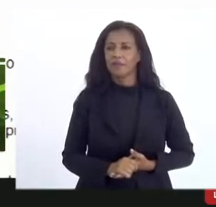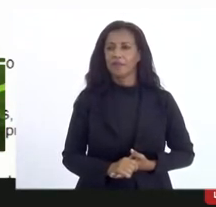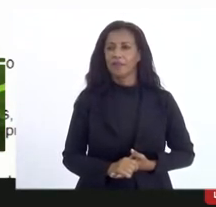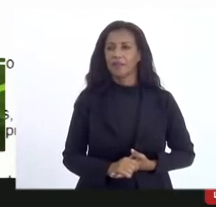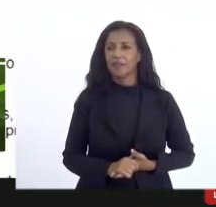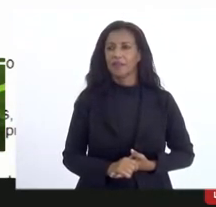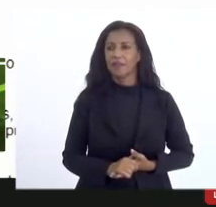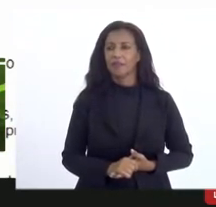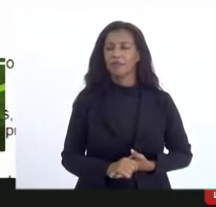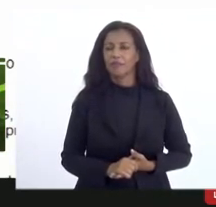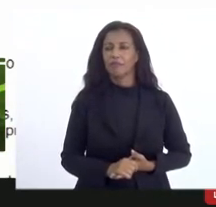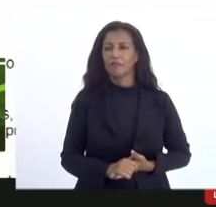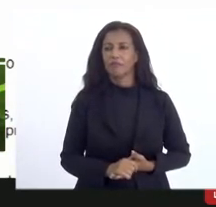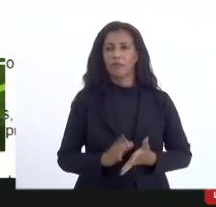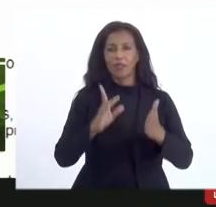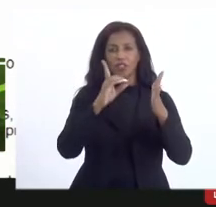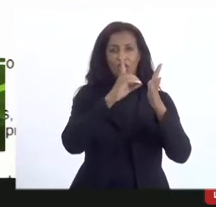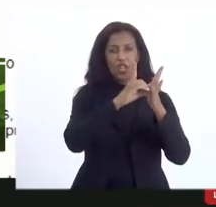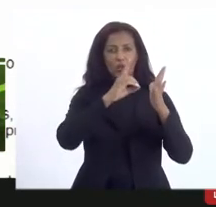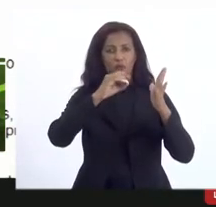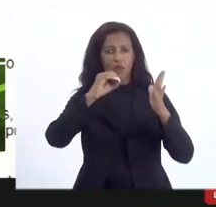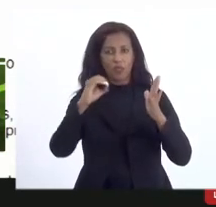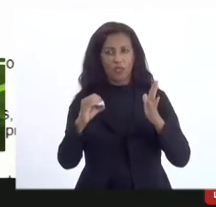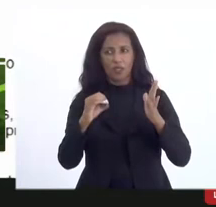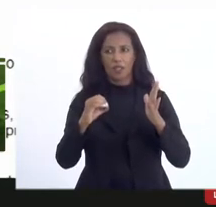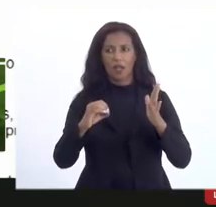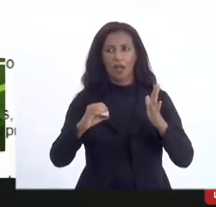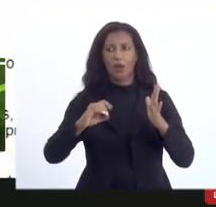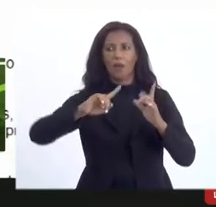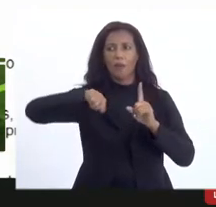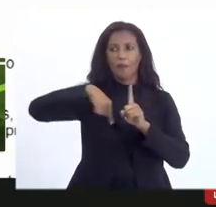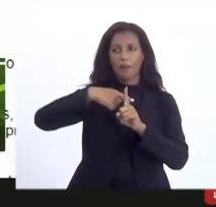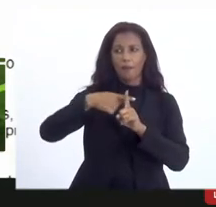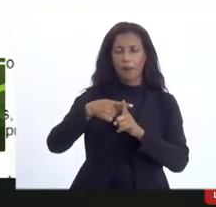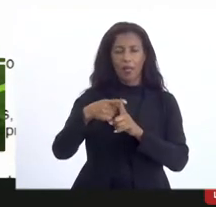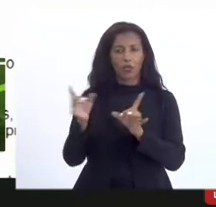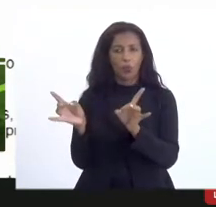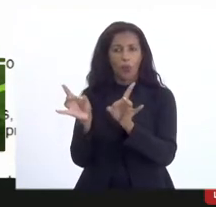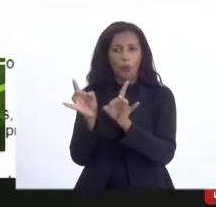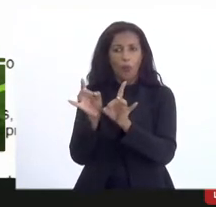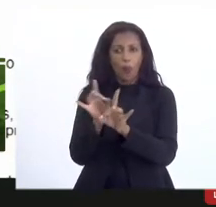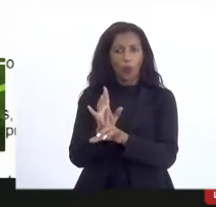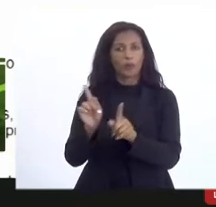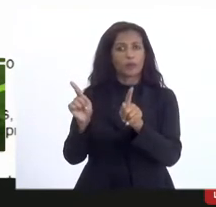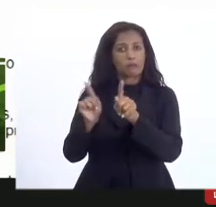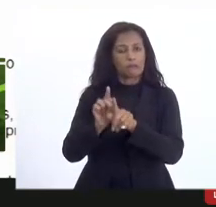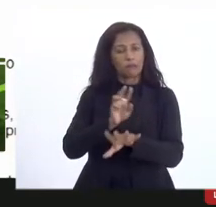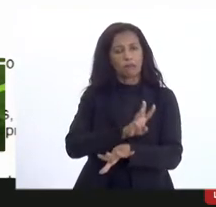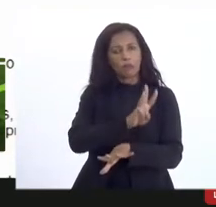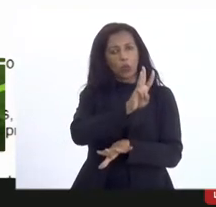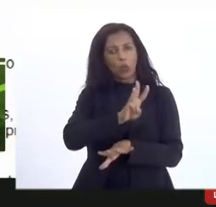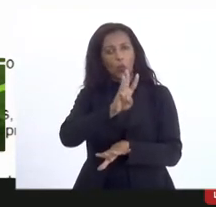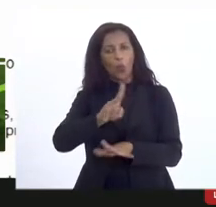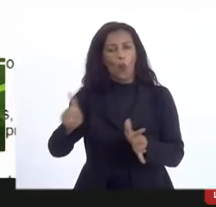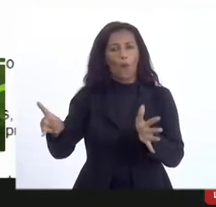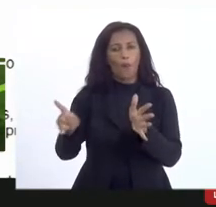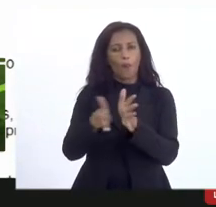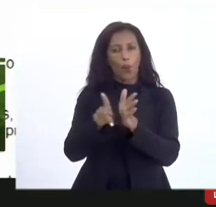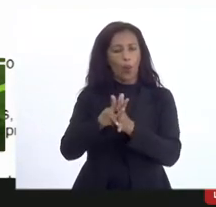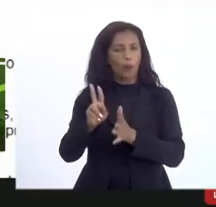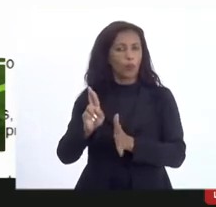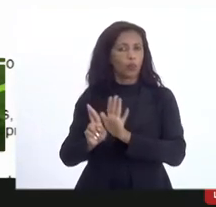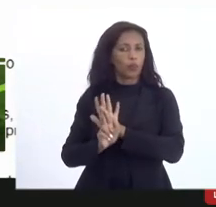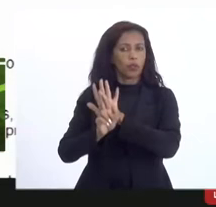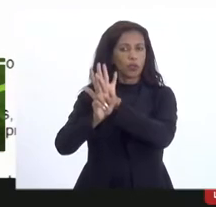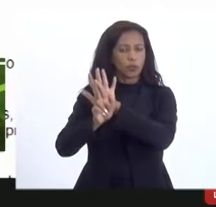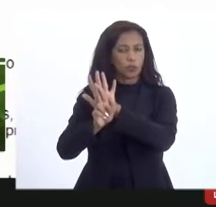hora de colocar em diário oficial além de serem disponibilizadas em página eletrônica própria do órgão responsável